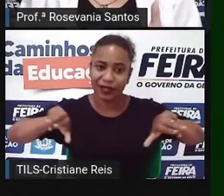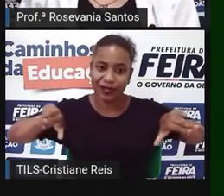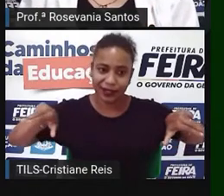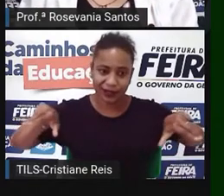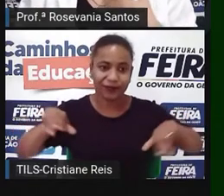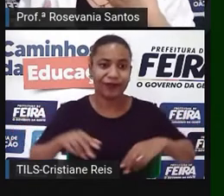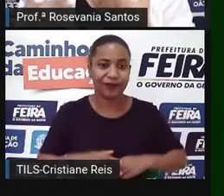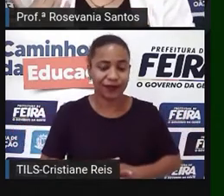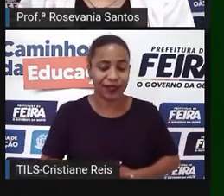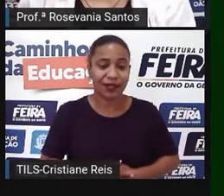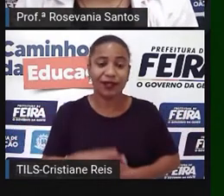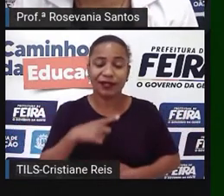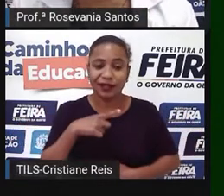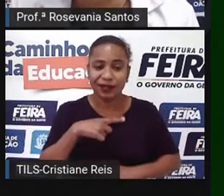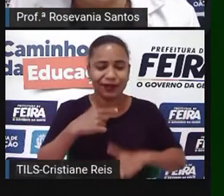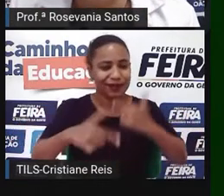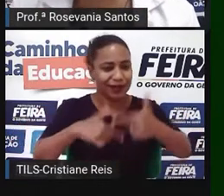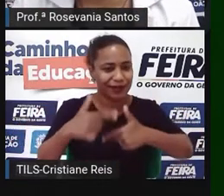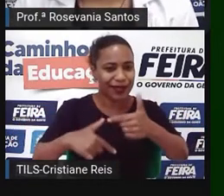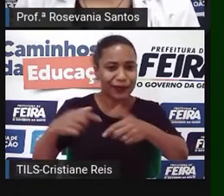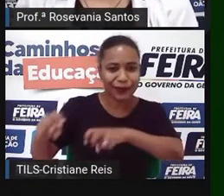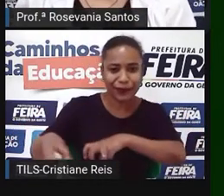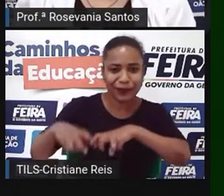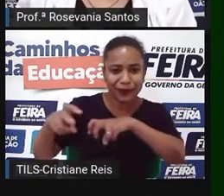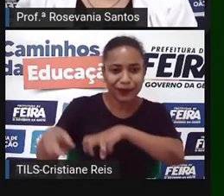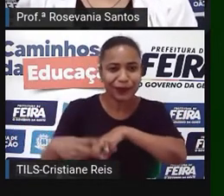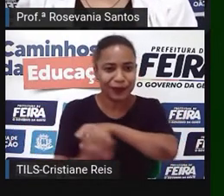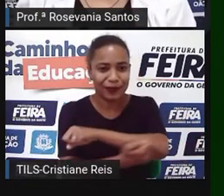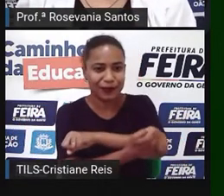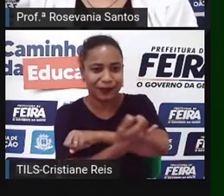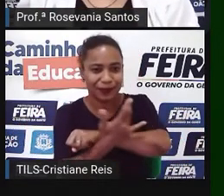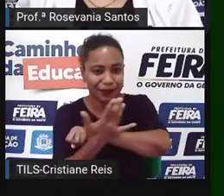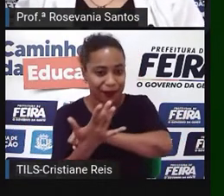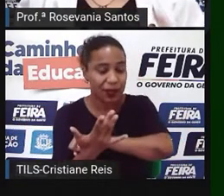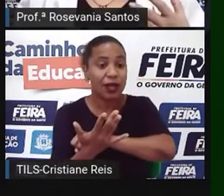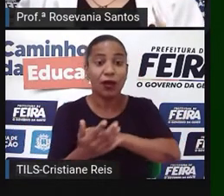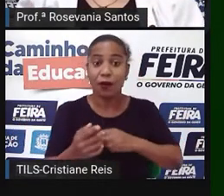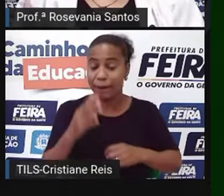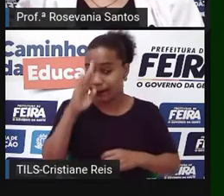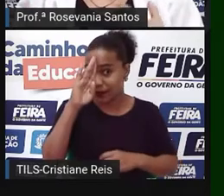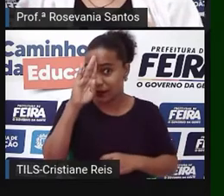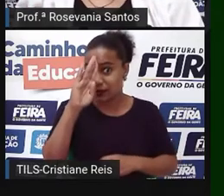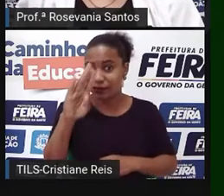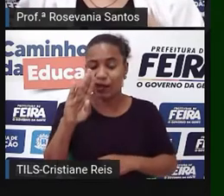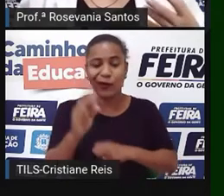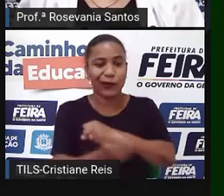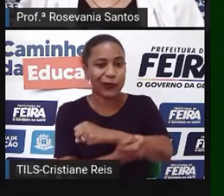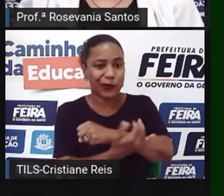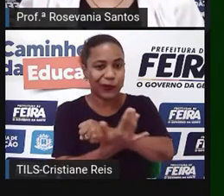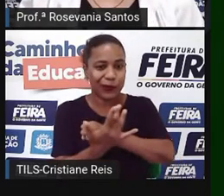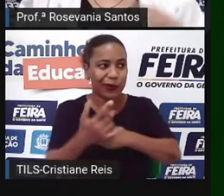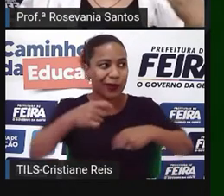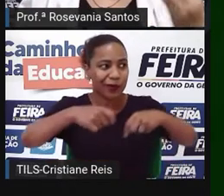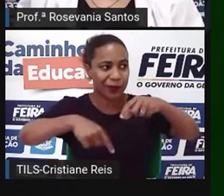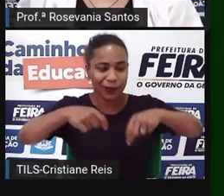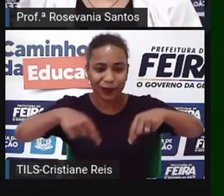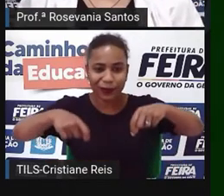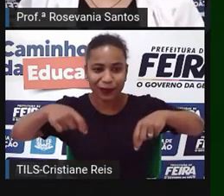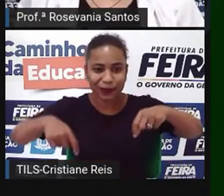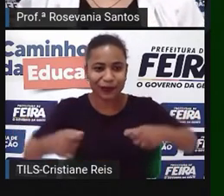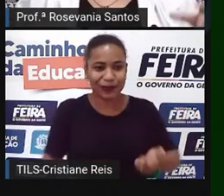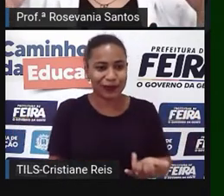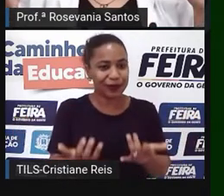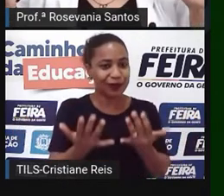já sabe ali que aquelas atividades que envolvem as atividades do setor primário, né? Ali, o plantio, a criação de animais, o